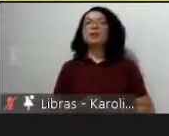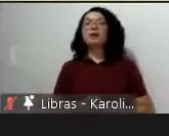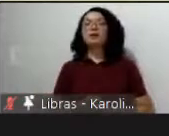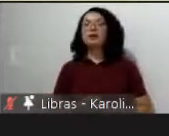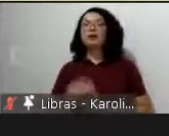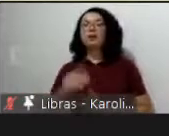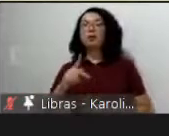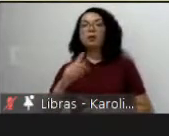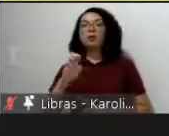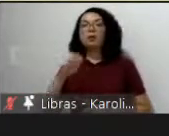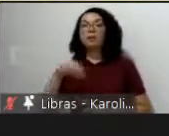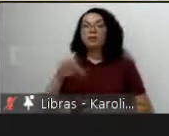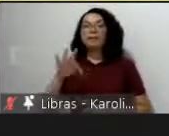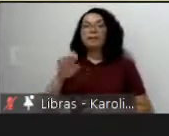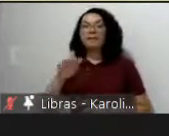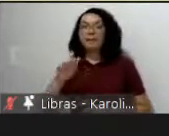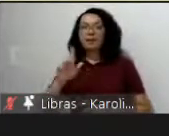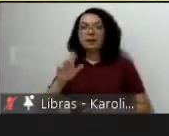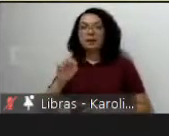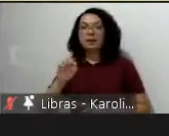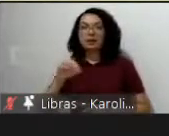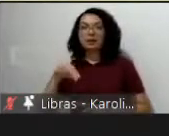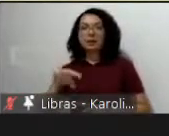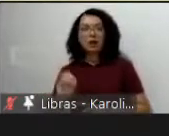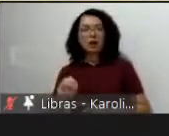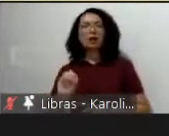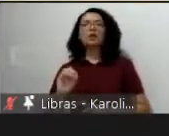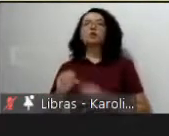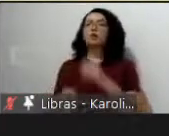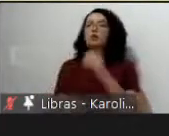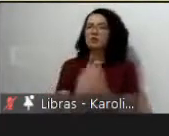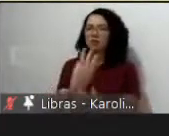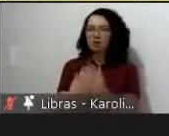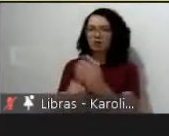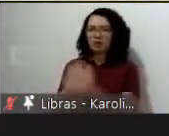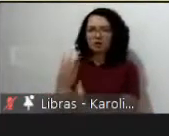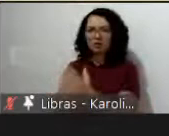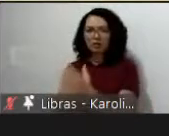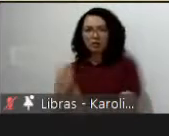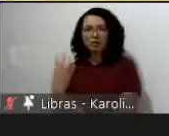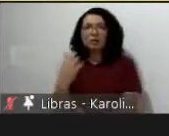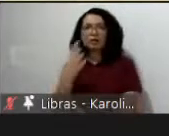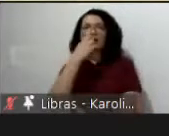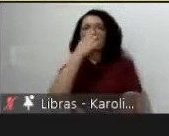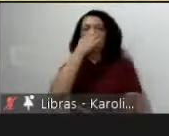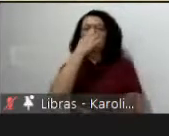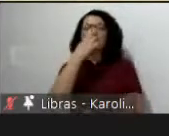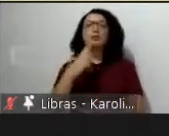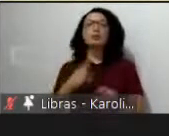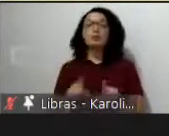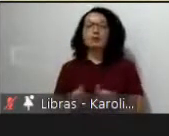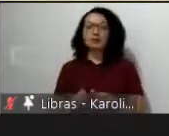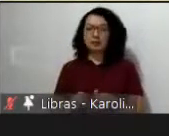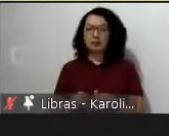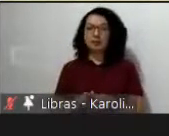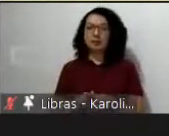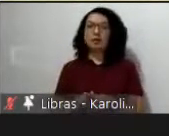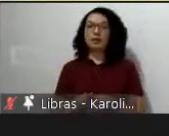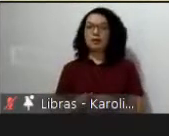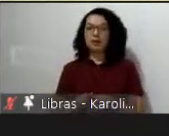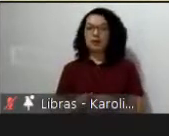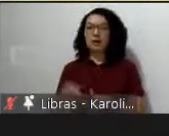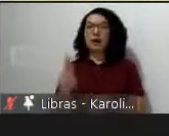foram criados com esse sentido está no programa de criação das